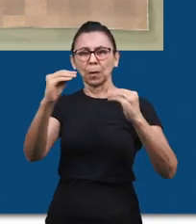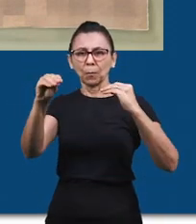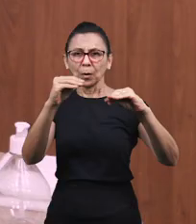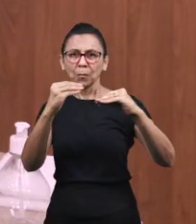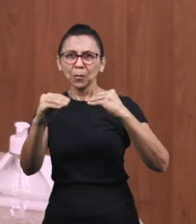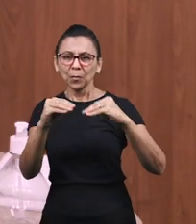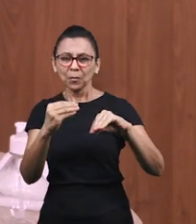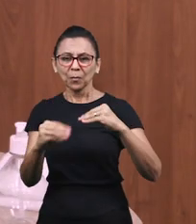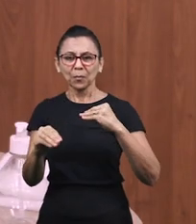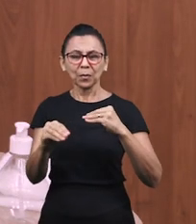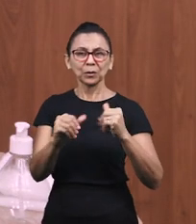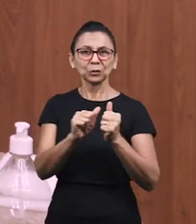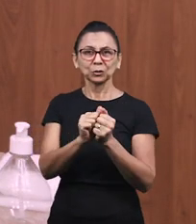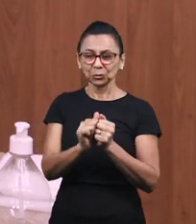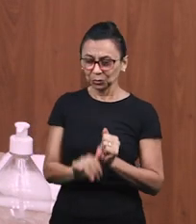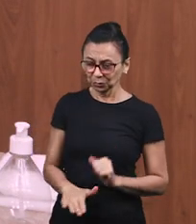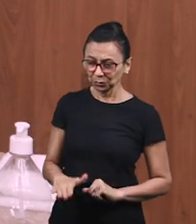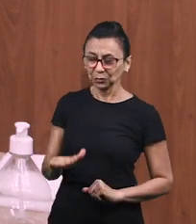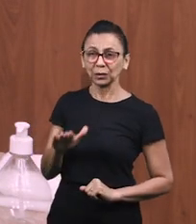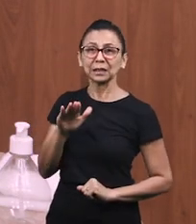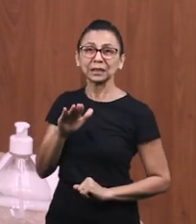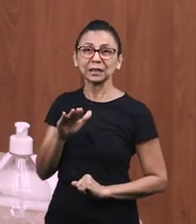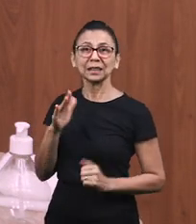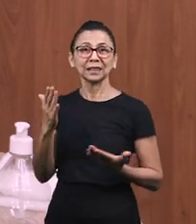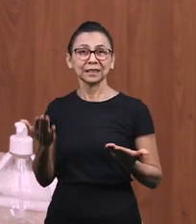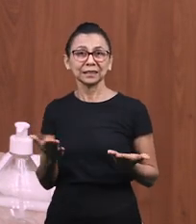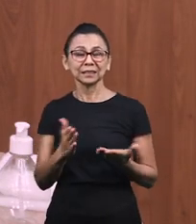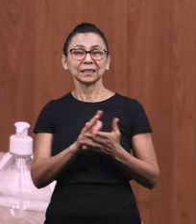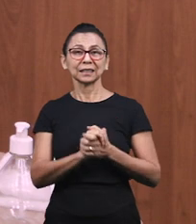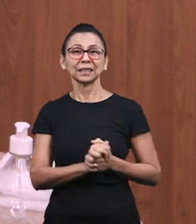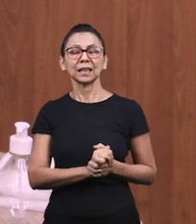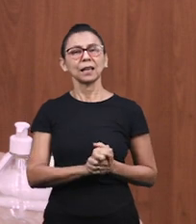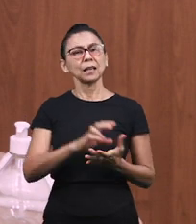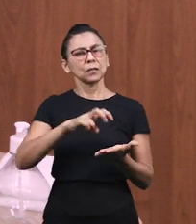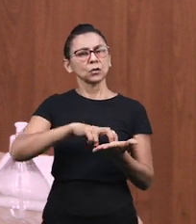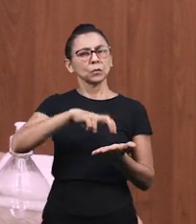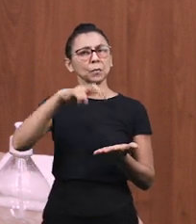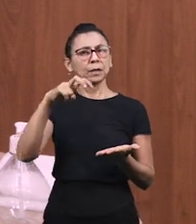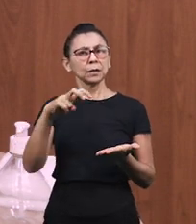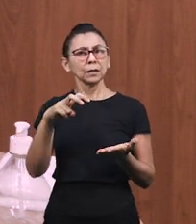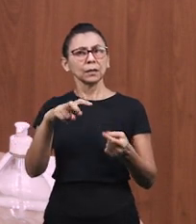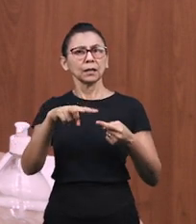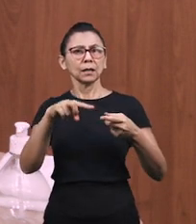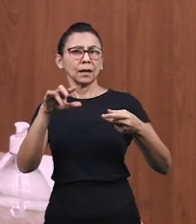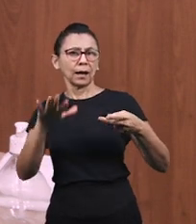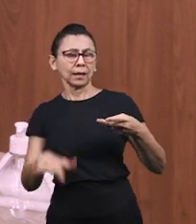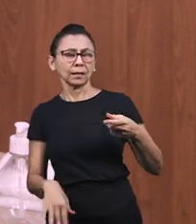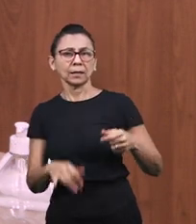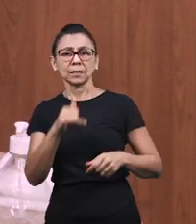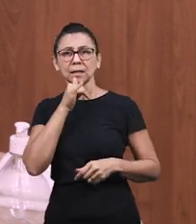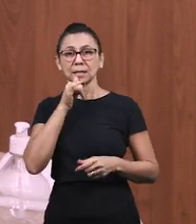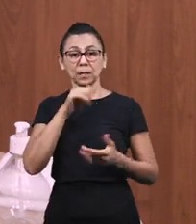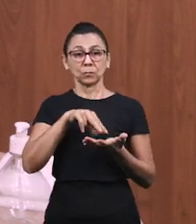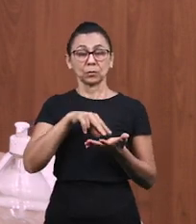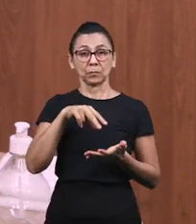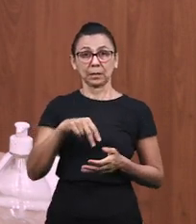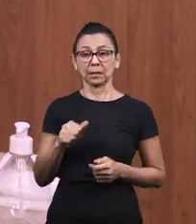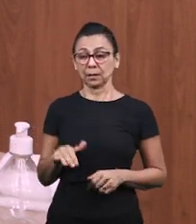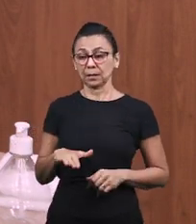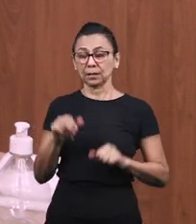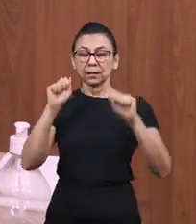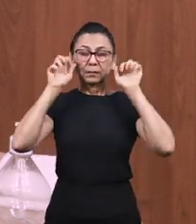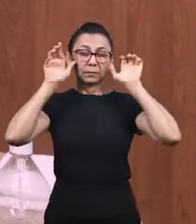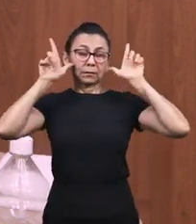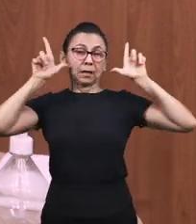juntamente com a criança o que ela irá fazer pela manhã, depois à tarde. Então, por exemplo, de manhã a criança vai